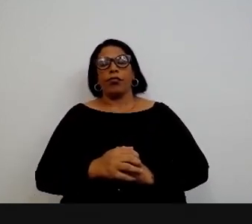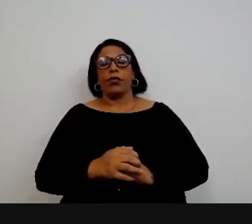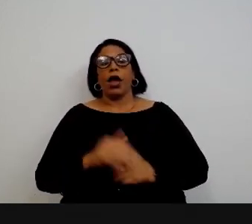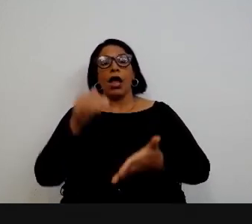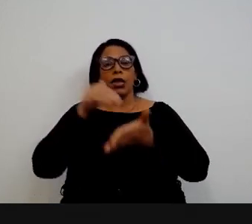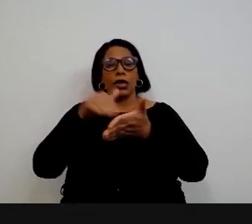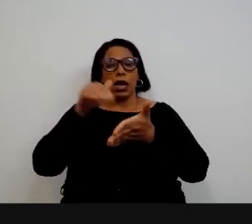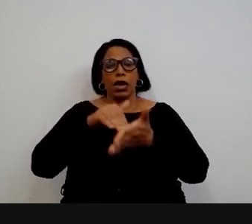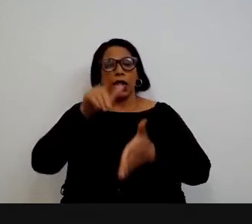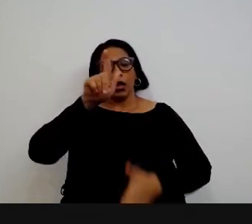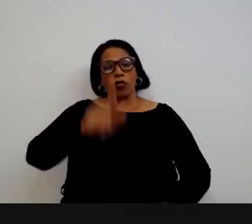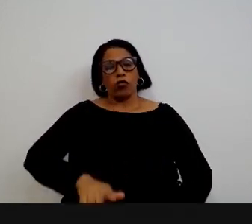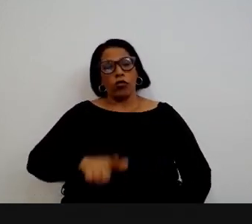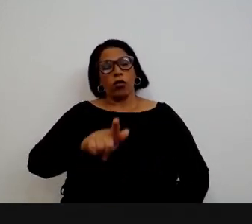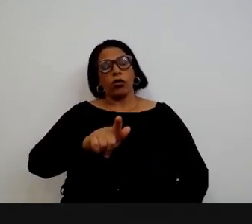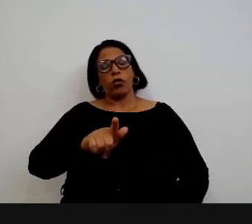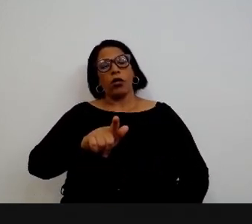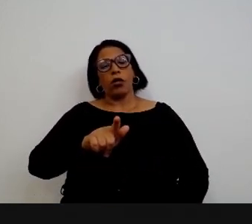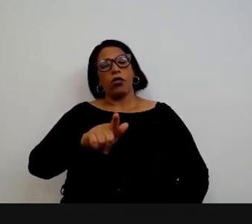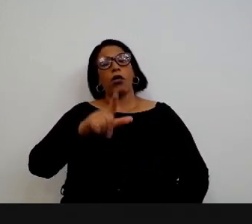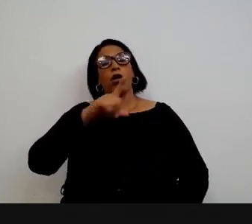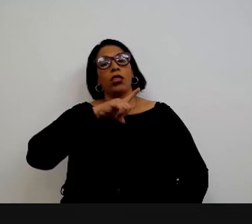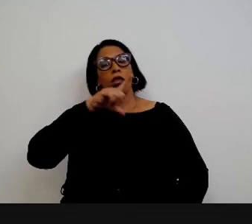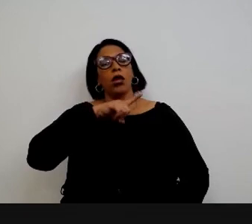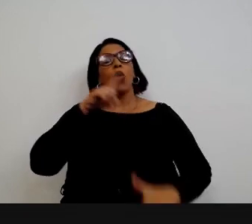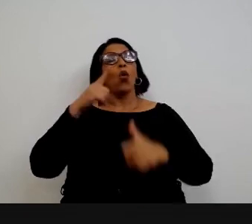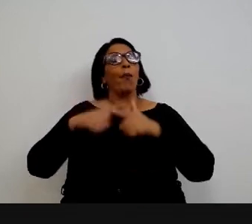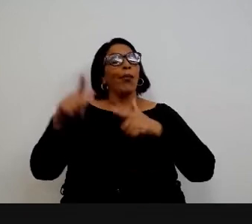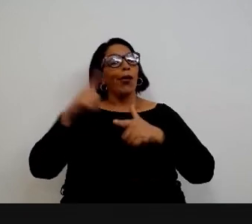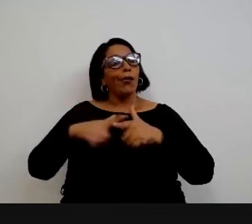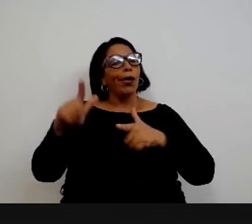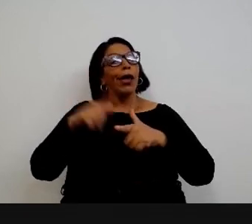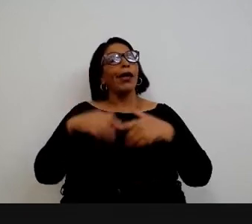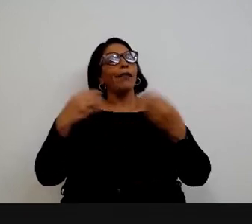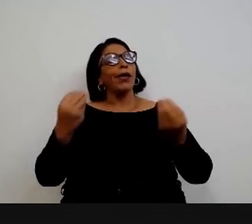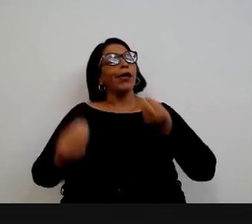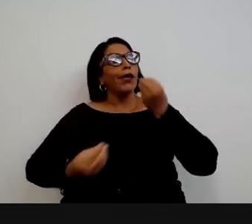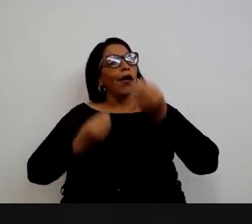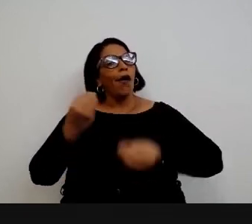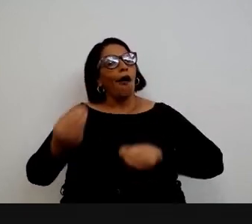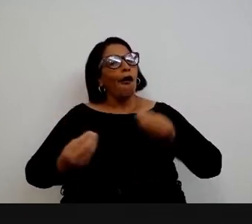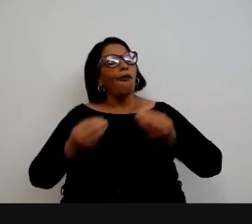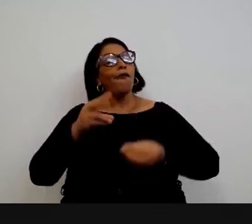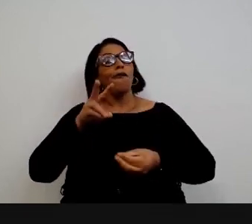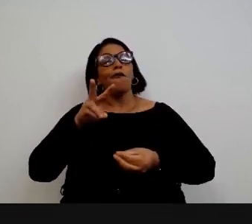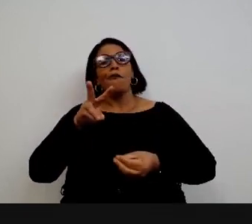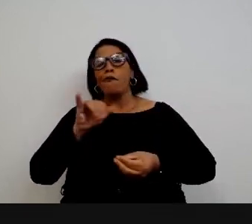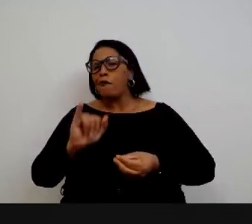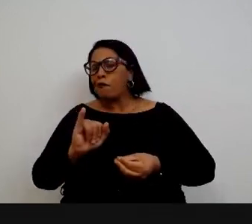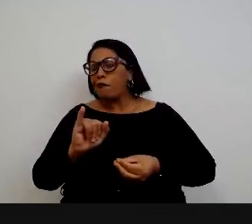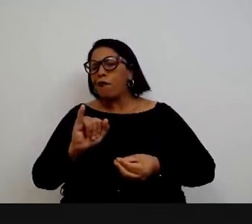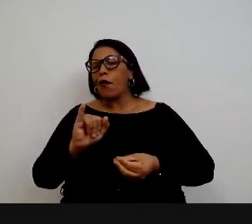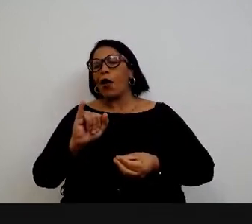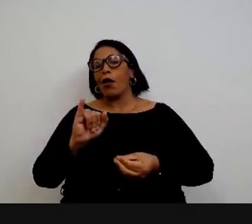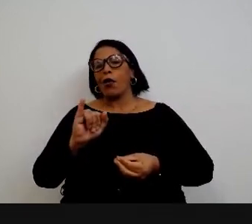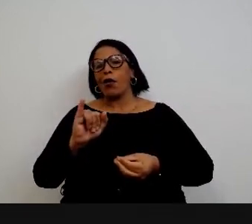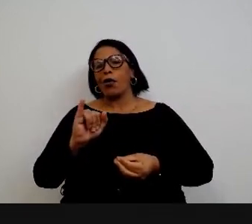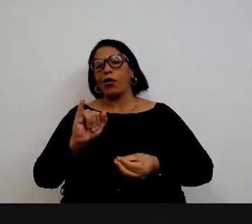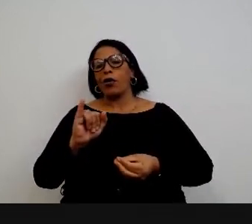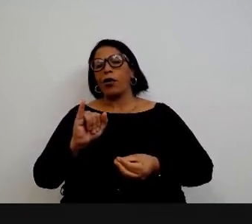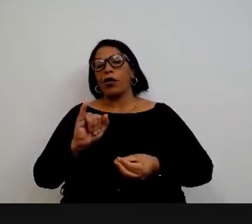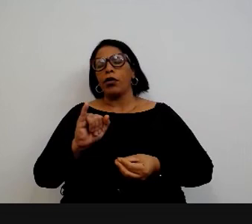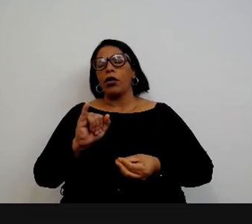a secretaria de gestão percebeu uma coisa falou gente a gente está com um problema a forma como as